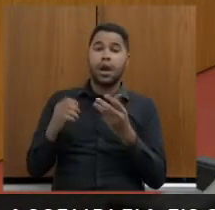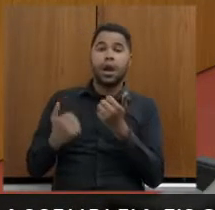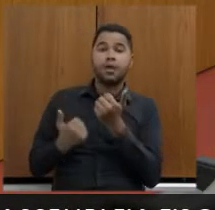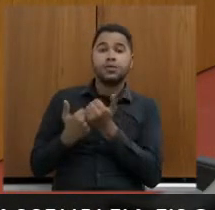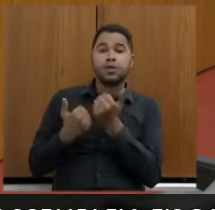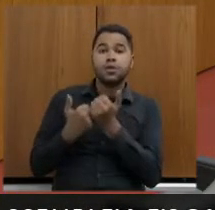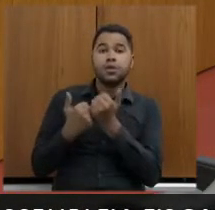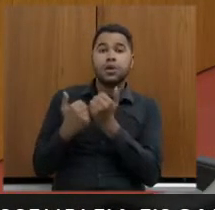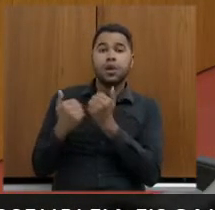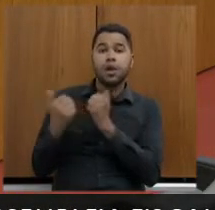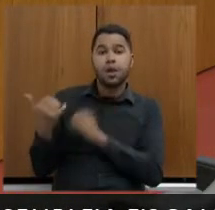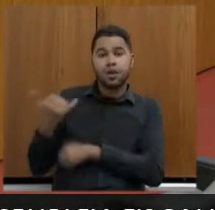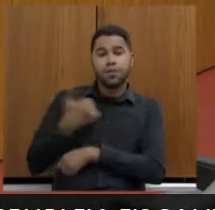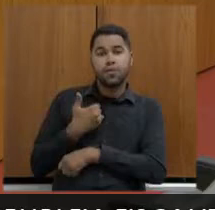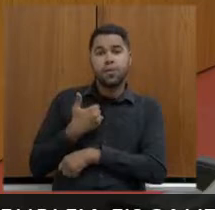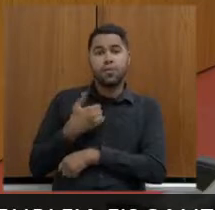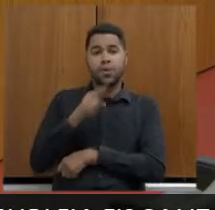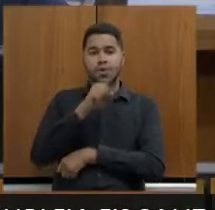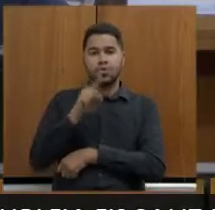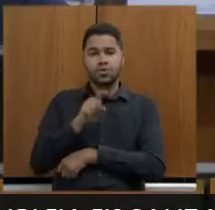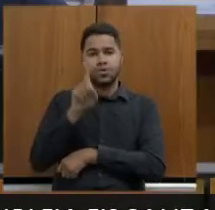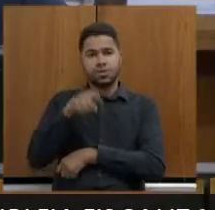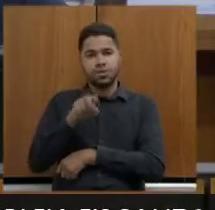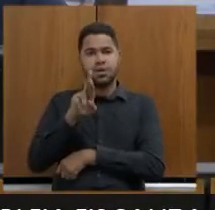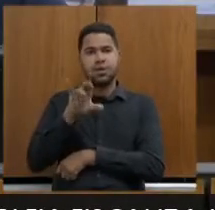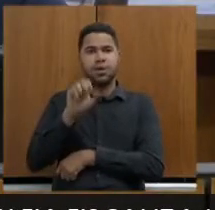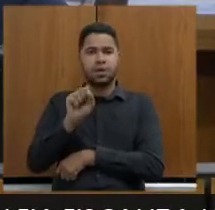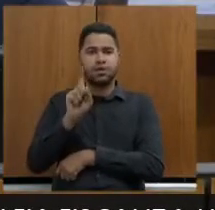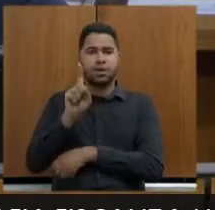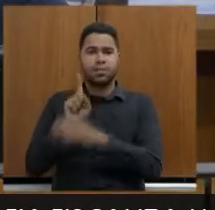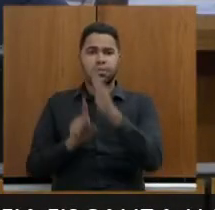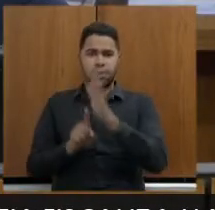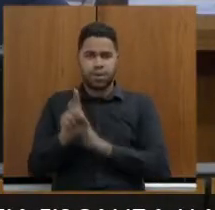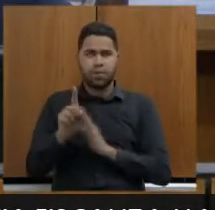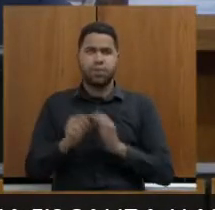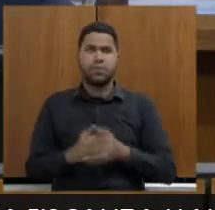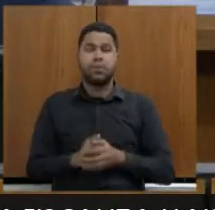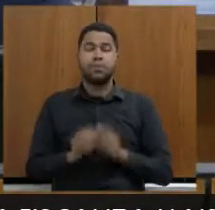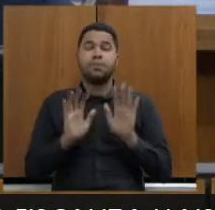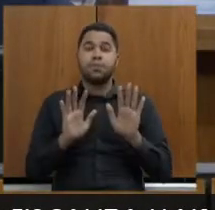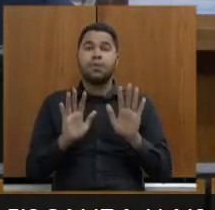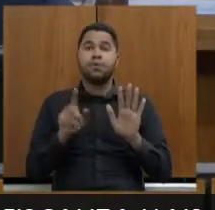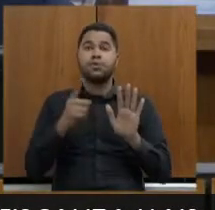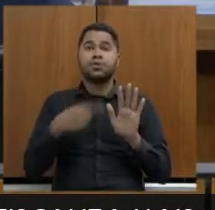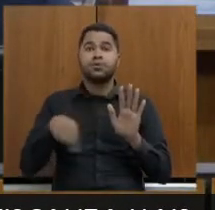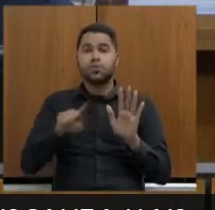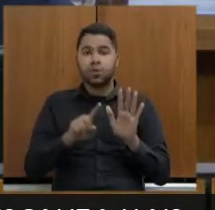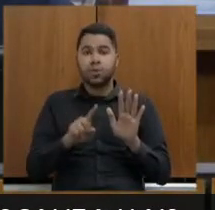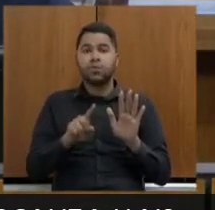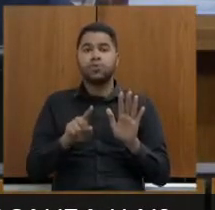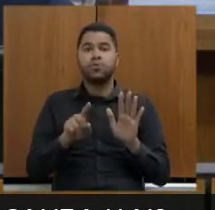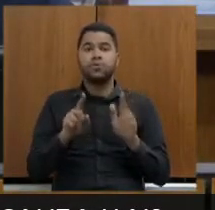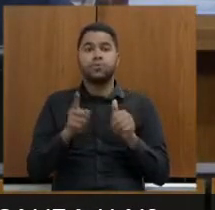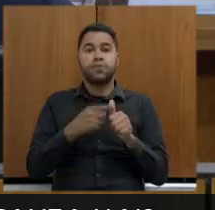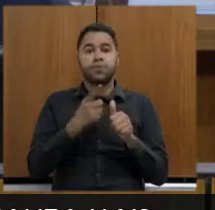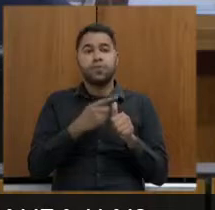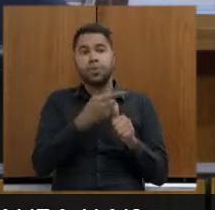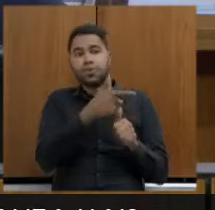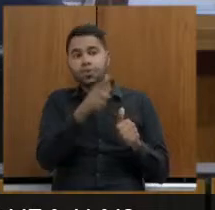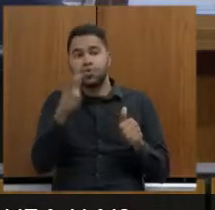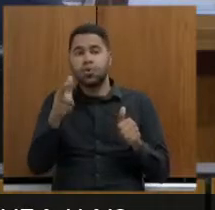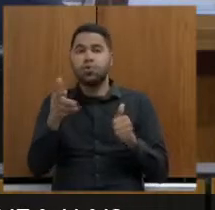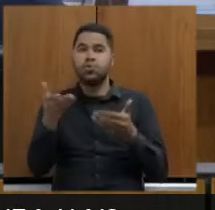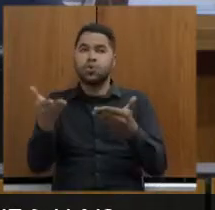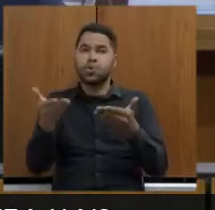o deputado Zé Reis quer fazer um questionamento, eu só pediria a Vossa Excelência que nós ouvíssemos os demais convidados